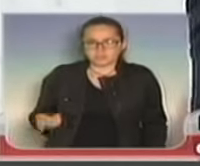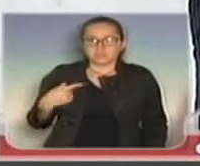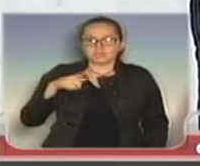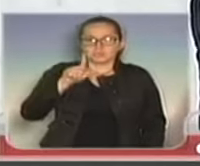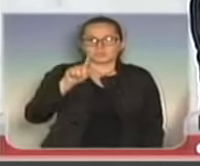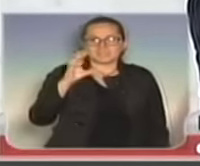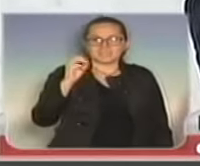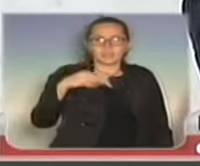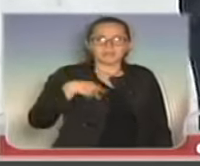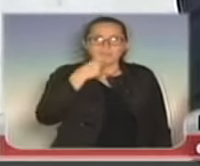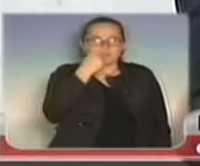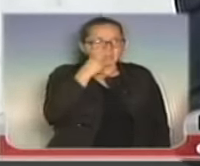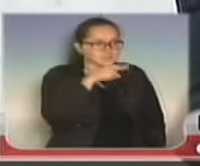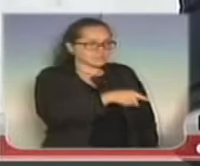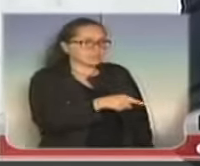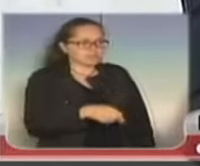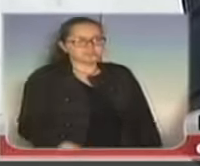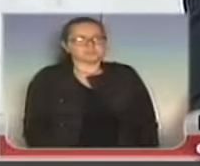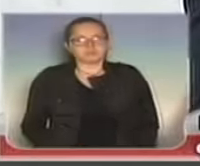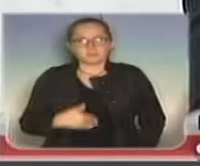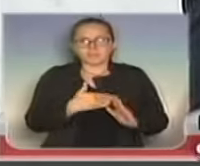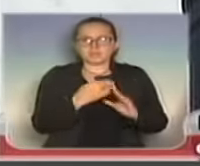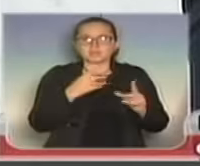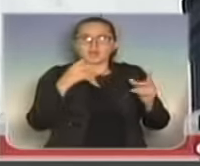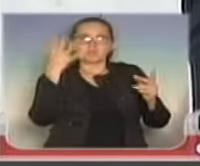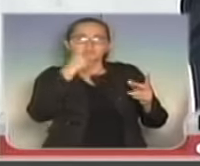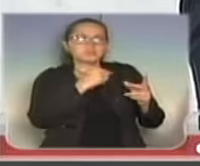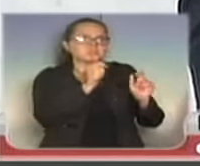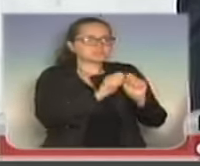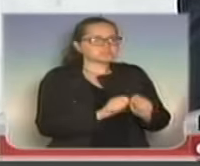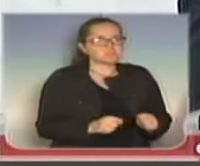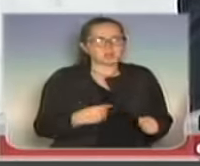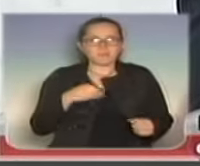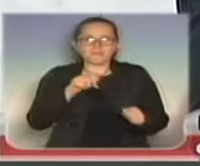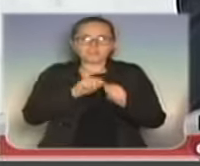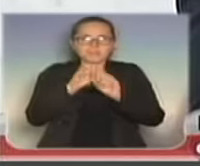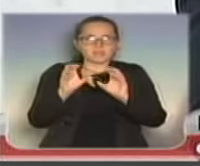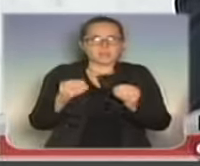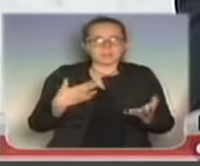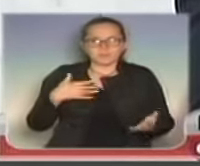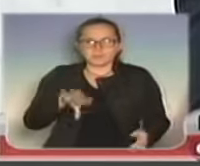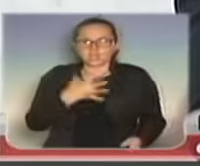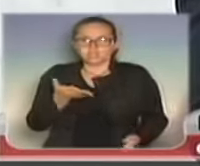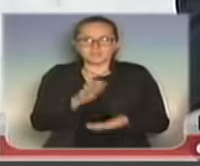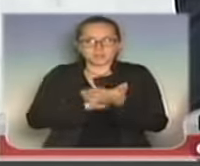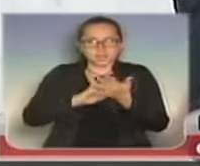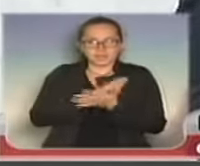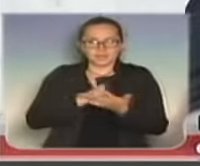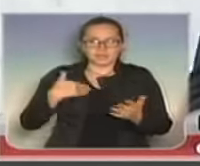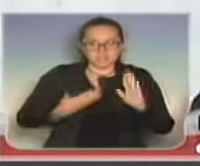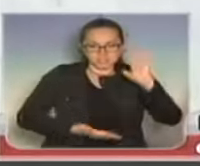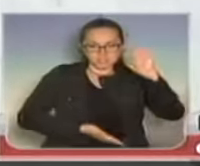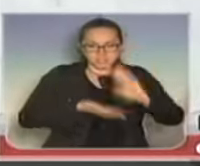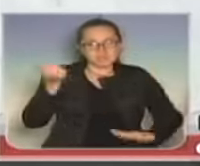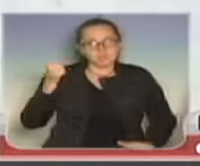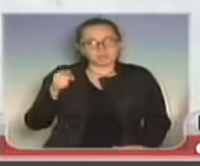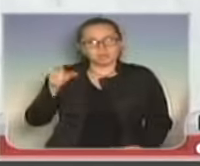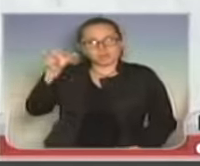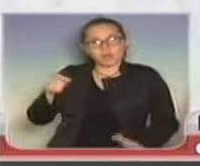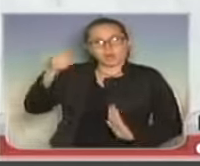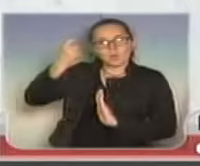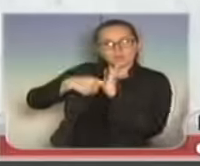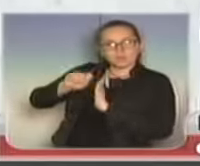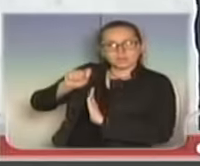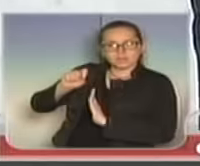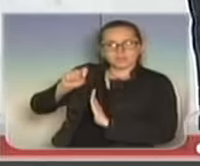enfeite, ele está lá de enfeite na população, ele não pode fazer nada, ele não pode agir, ele está tirando totalmente a autoridade e a